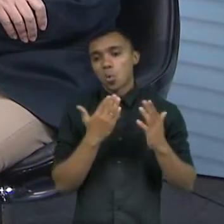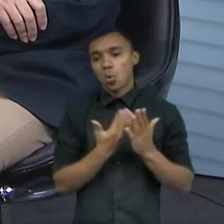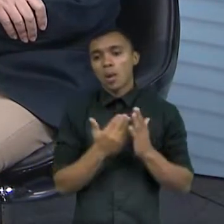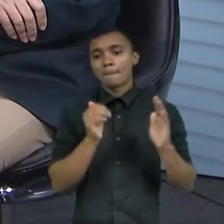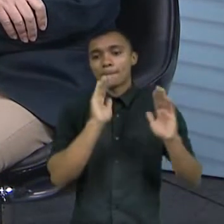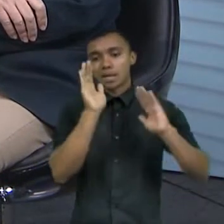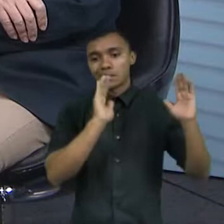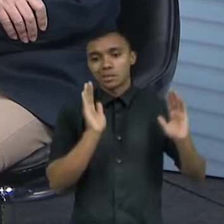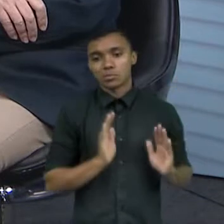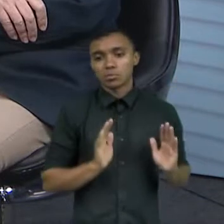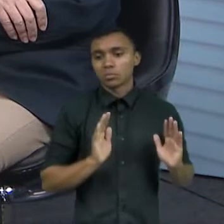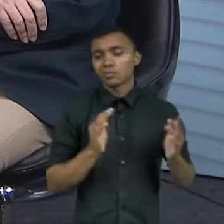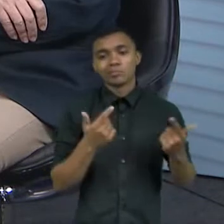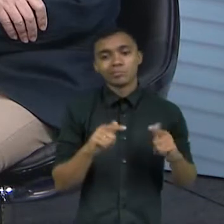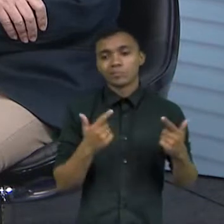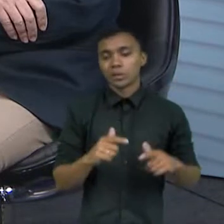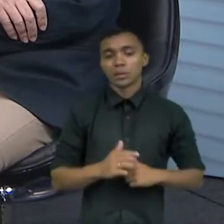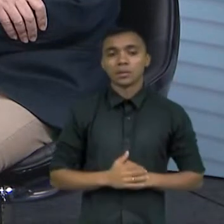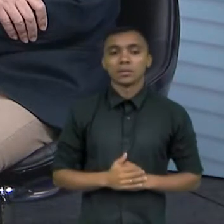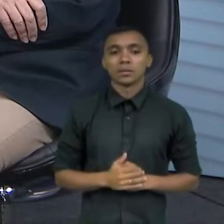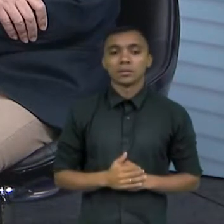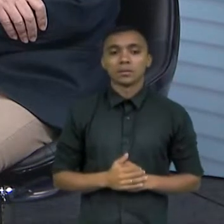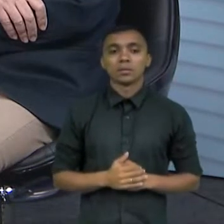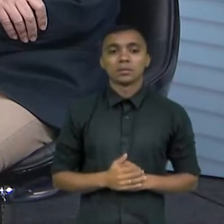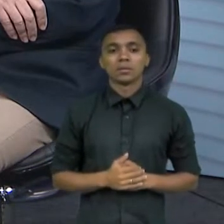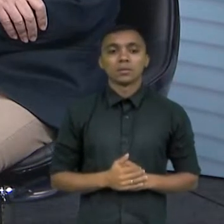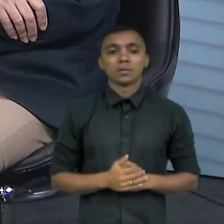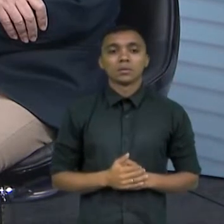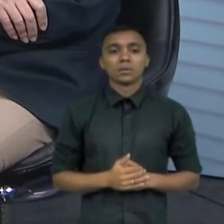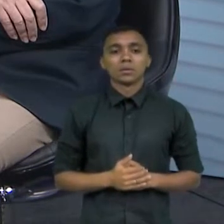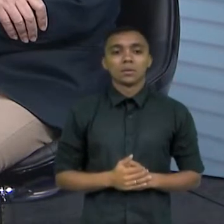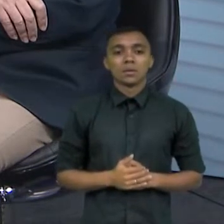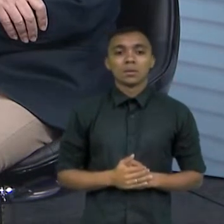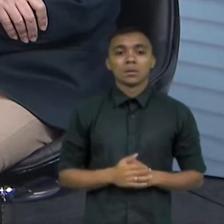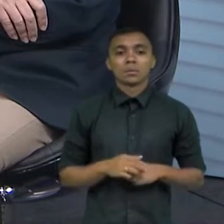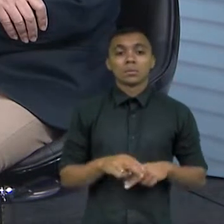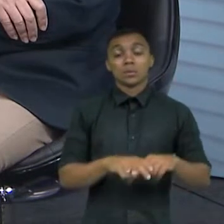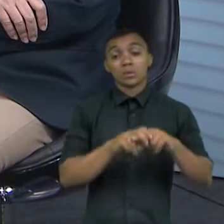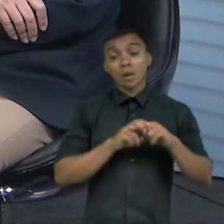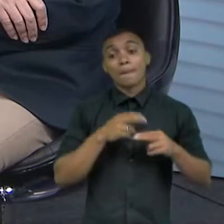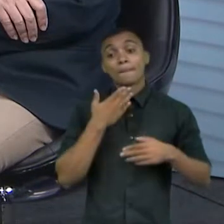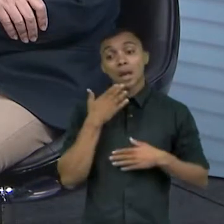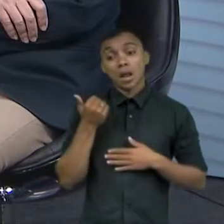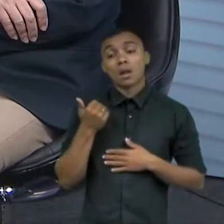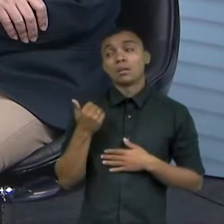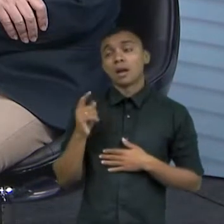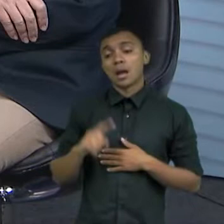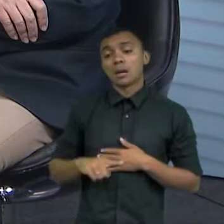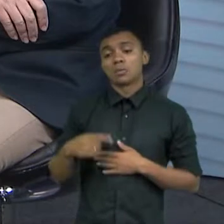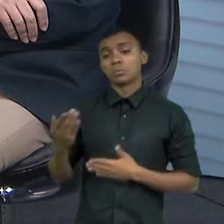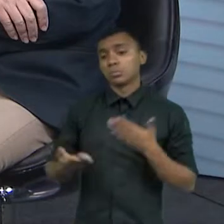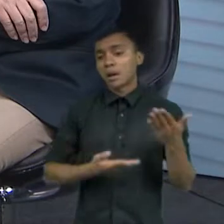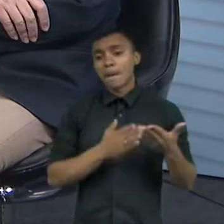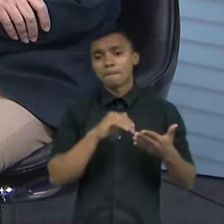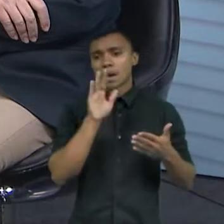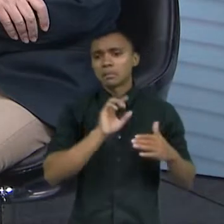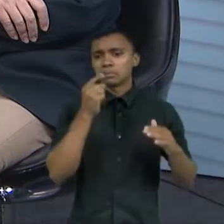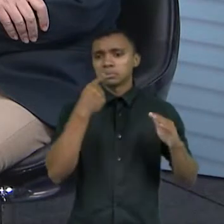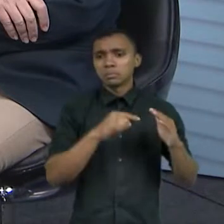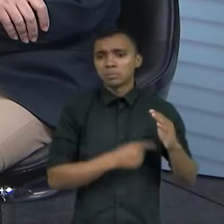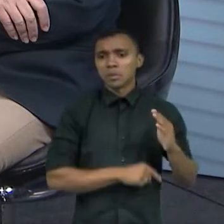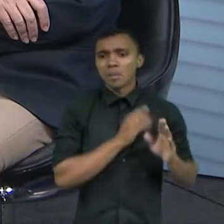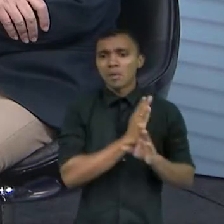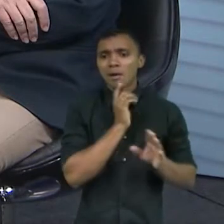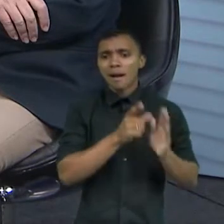período né de idade já não está mais cabendo e a gente optou por fazer o tratamento mais intensivo uma vez que ela